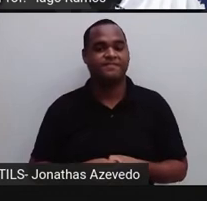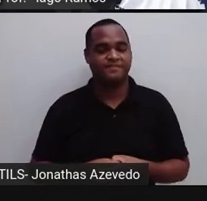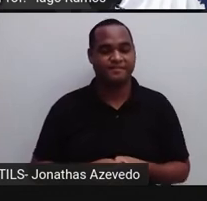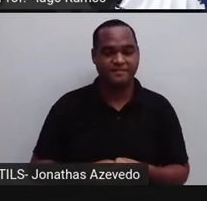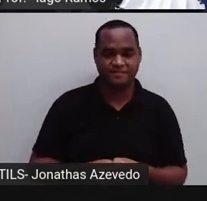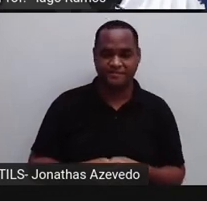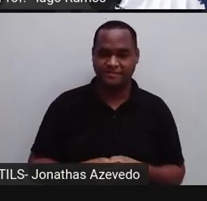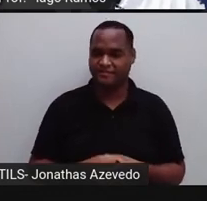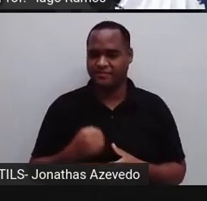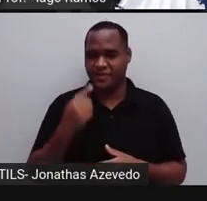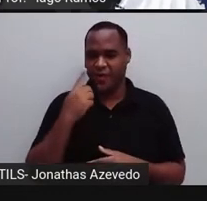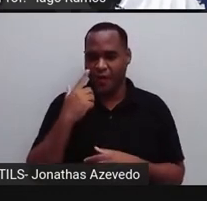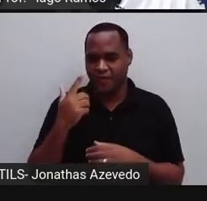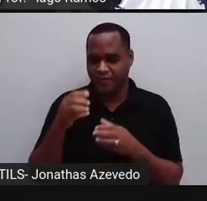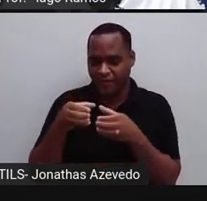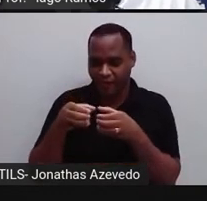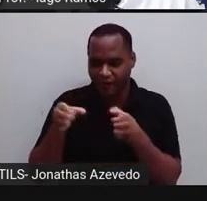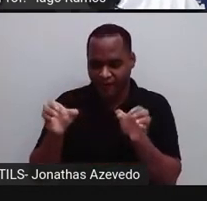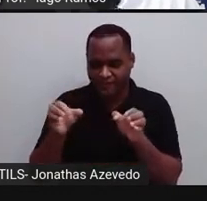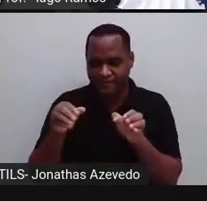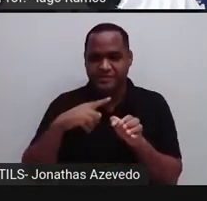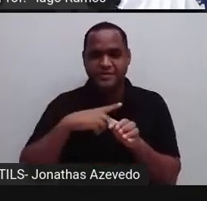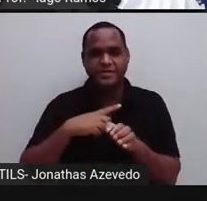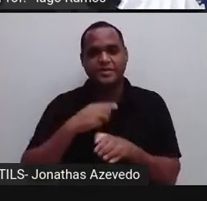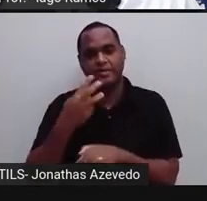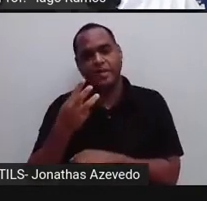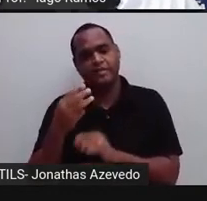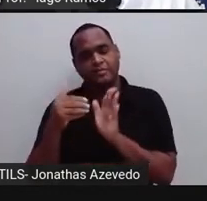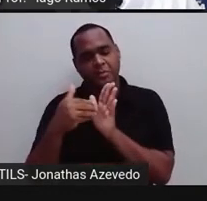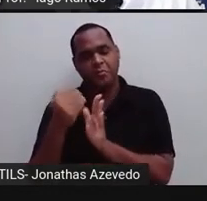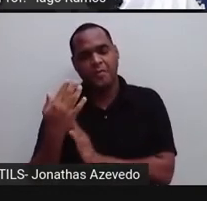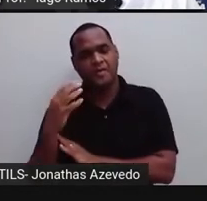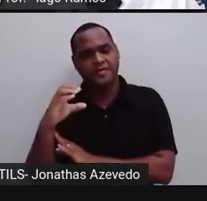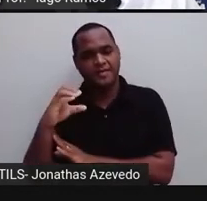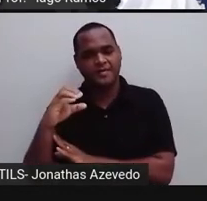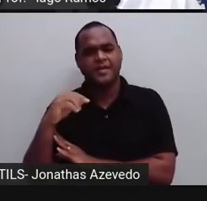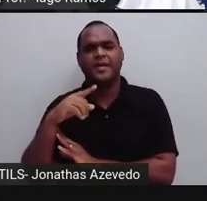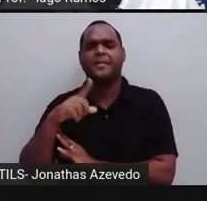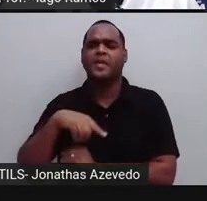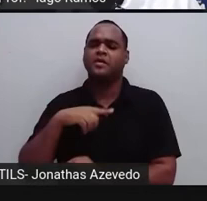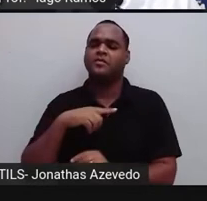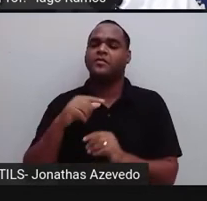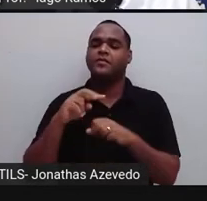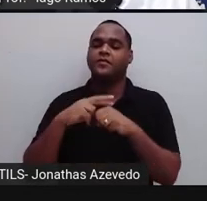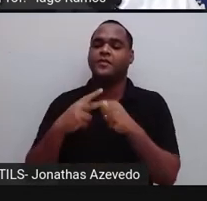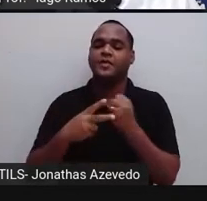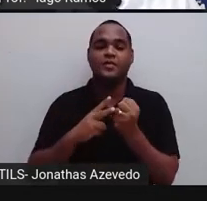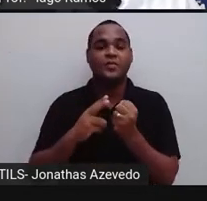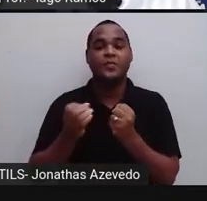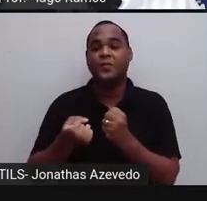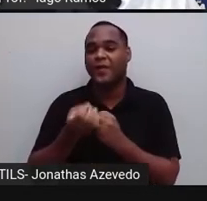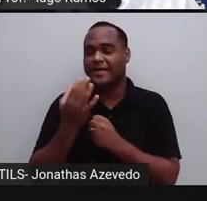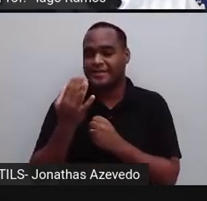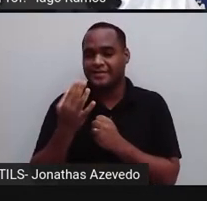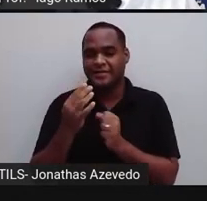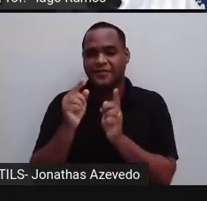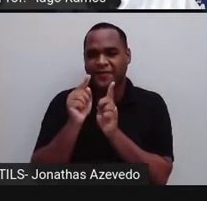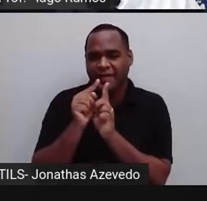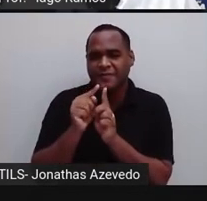tamanho normal do ovo fica entre 3 e 4 centímetros. E um vírus? Qual o tamanho de um vírus, né?